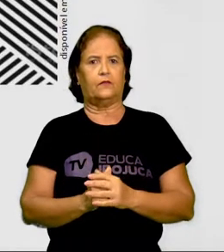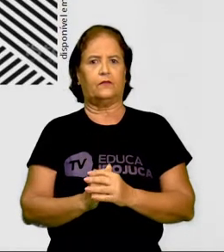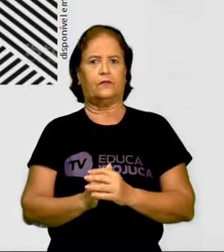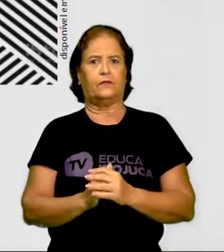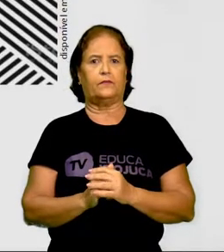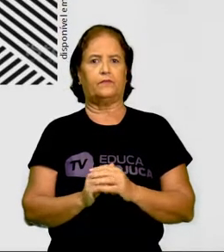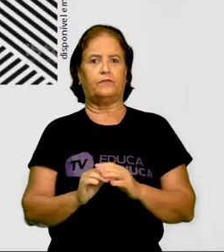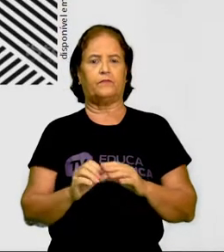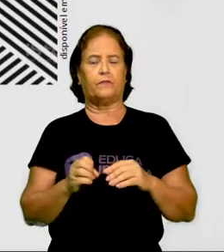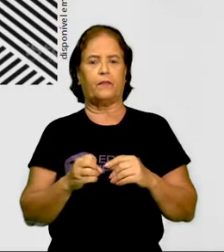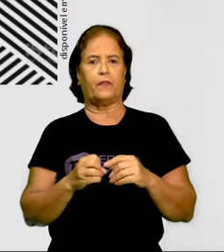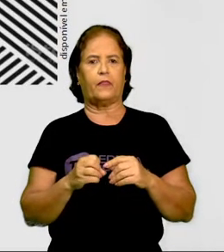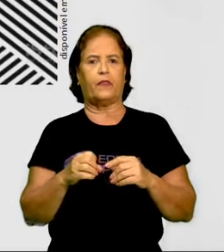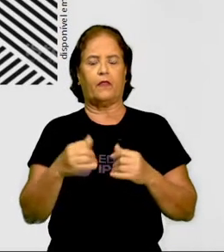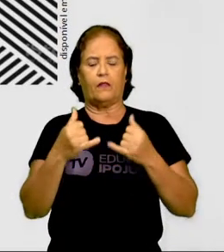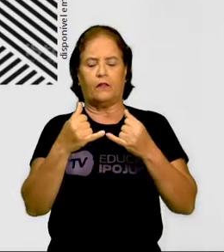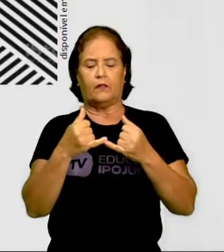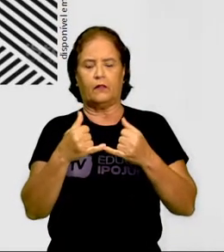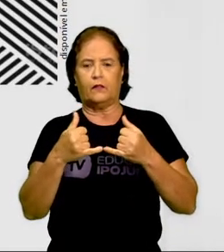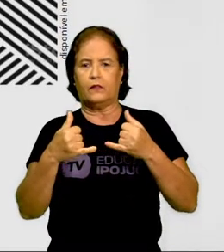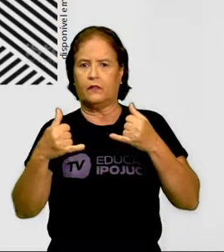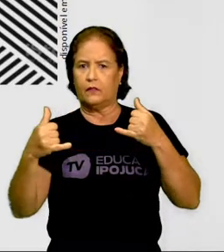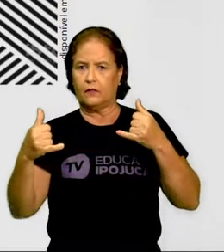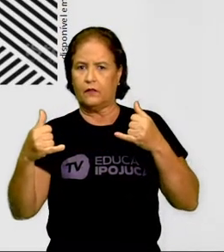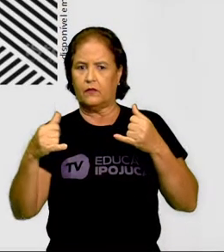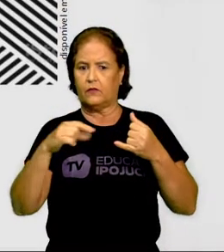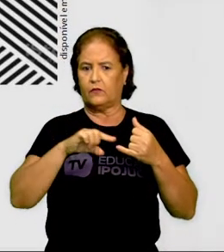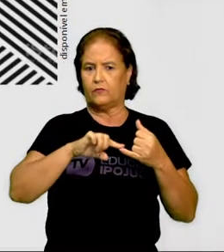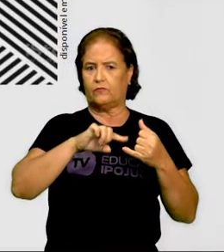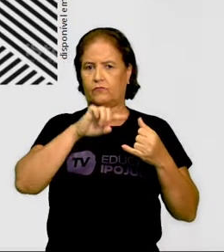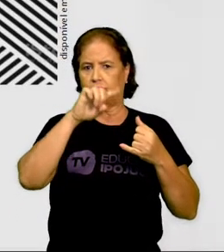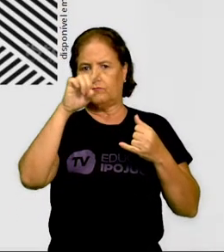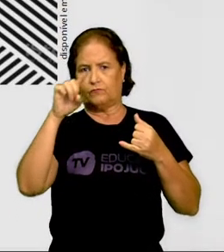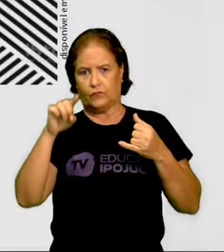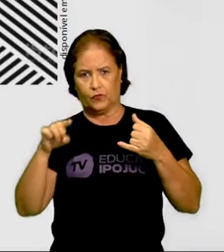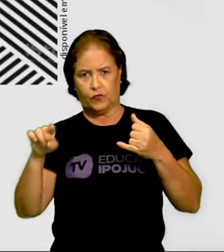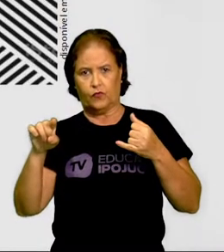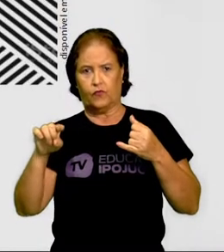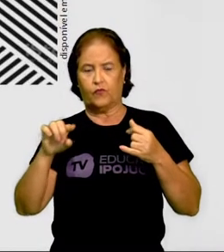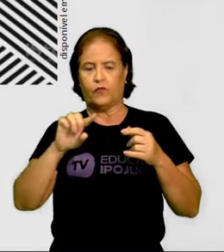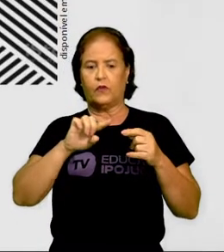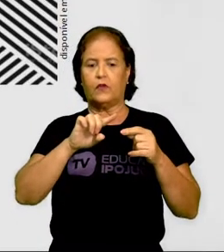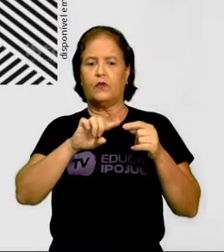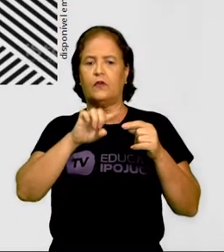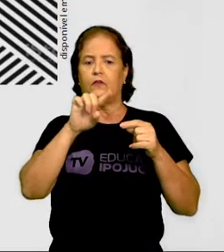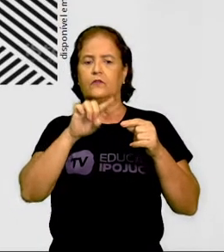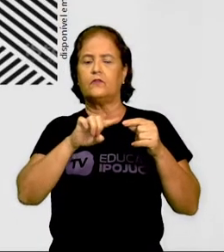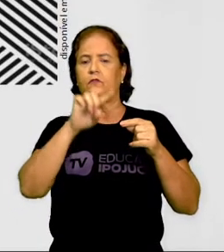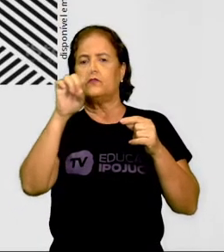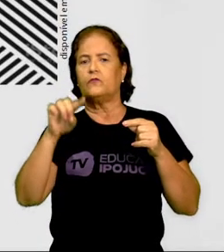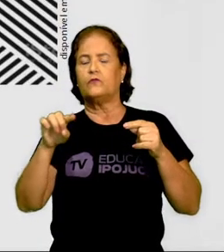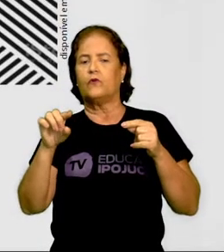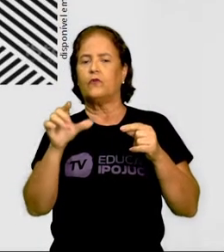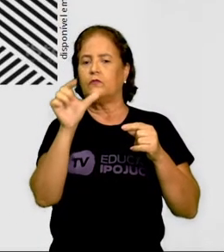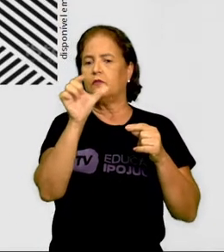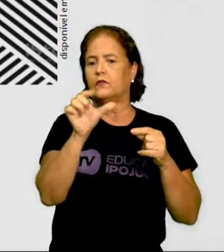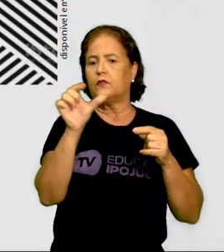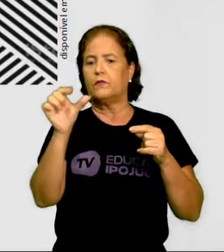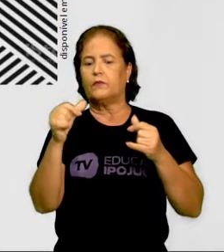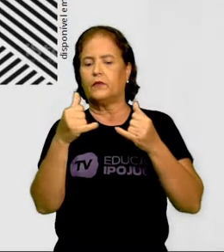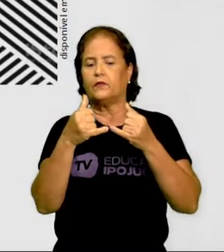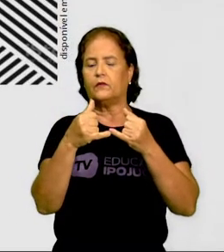Bom, linhas retas, curvas, sinuosas, quebradas, grossas e finas. Vamos ver